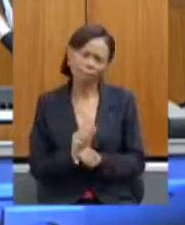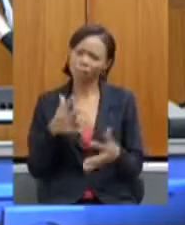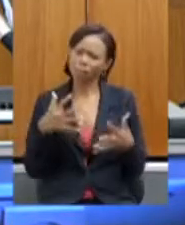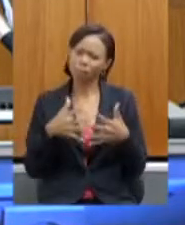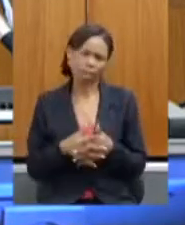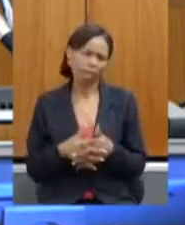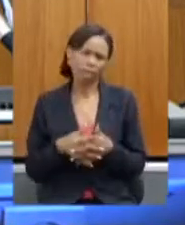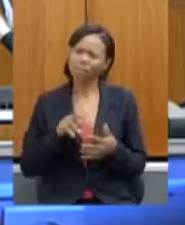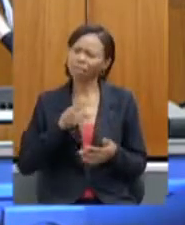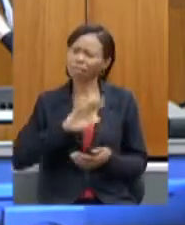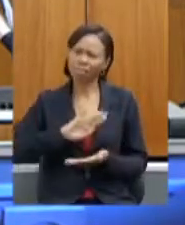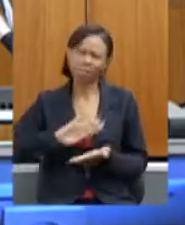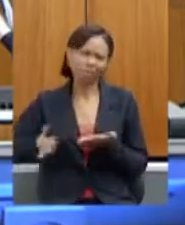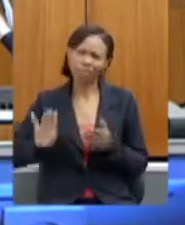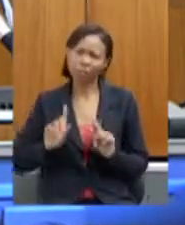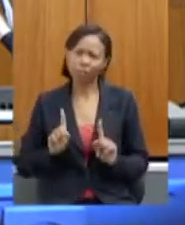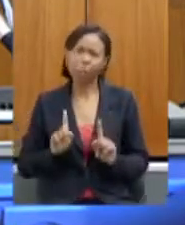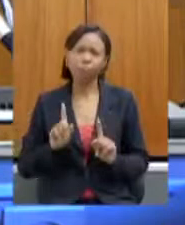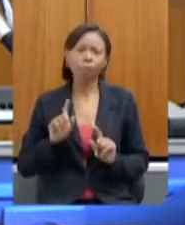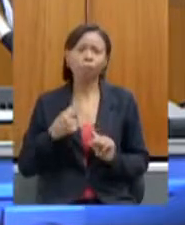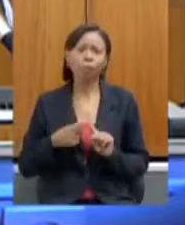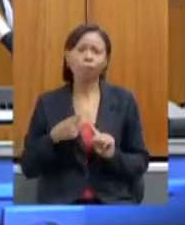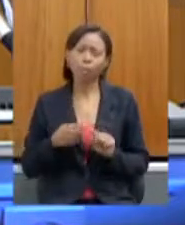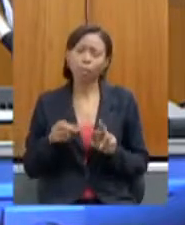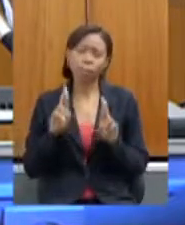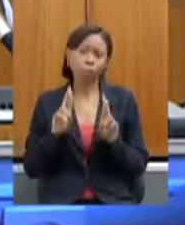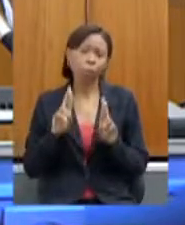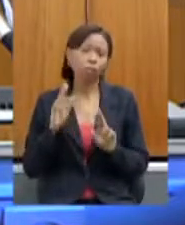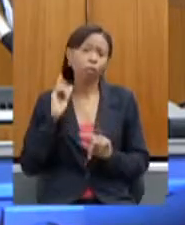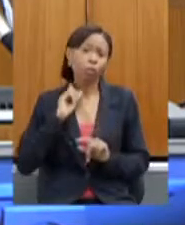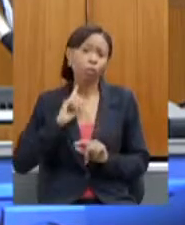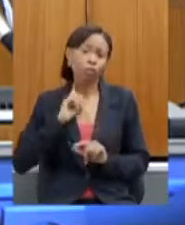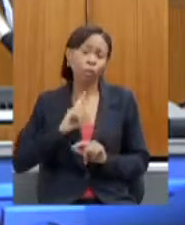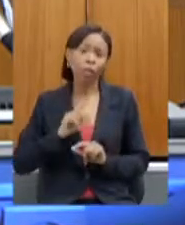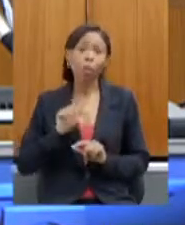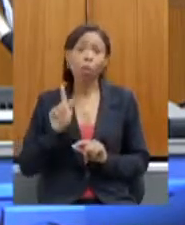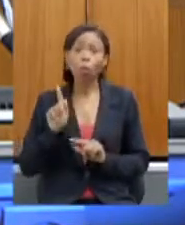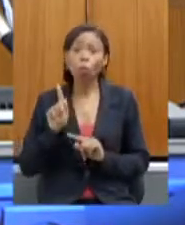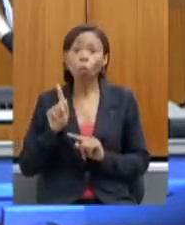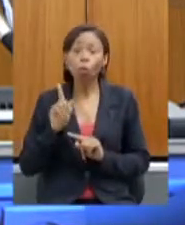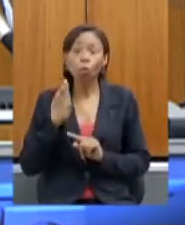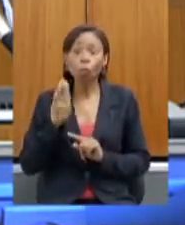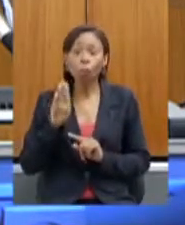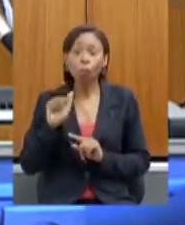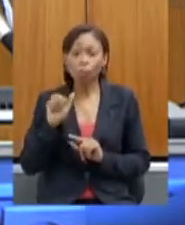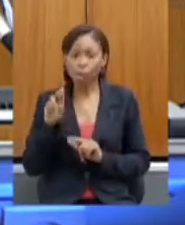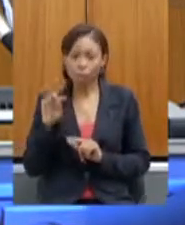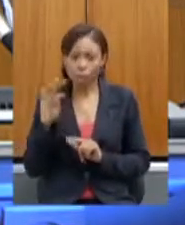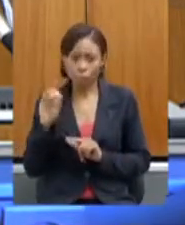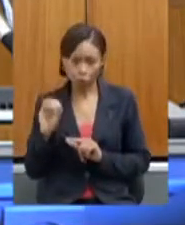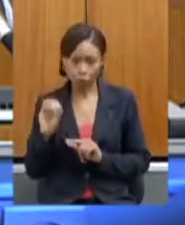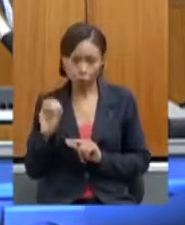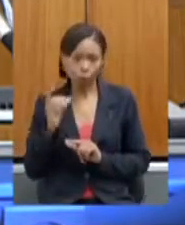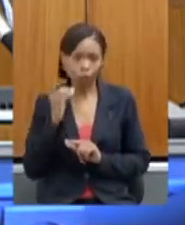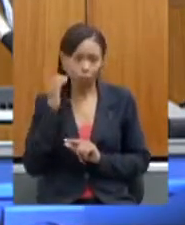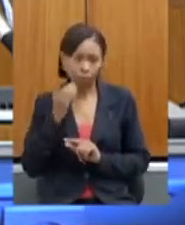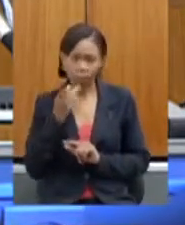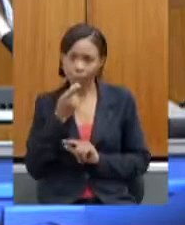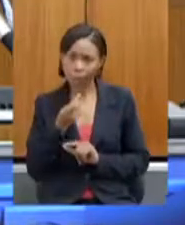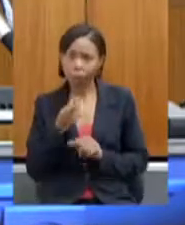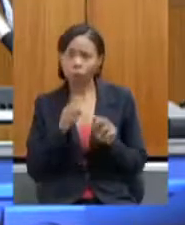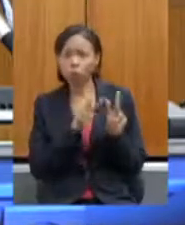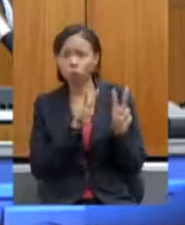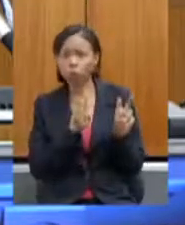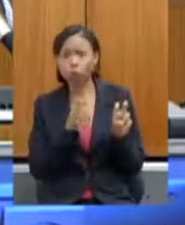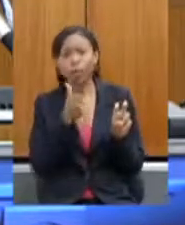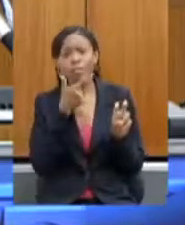papel do estado também como deputado Bartô aí eu aproveito aqui agora para a questão dos queijos artesanais é o que as pessoas